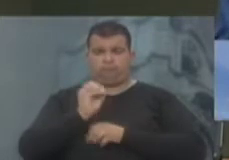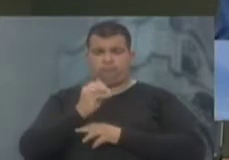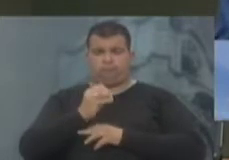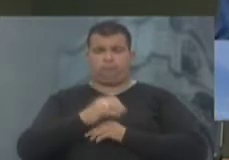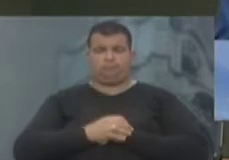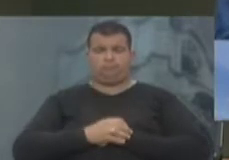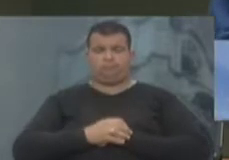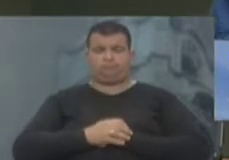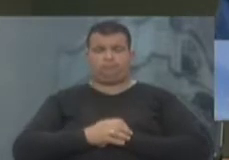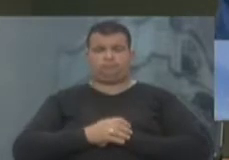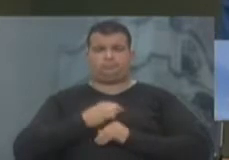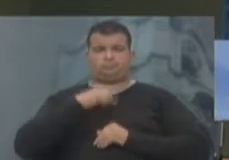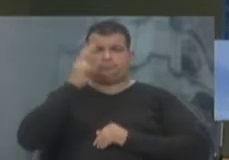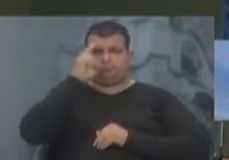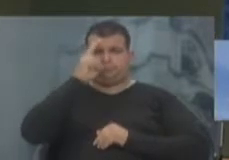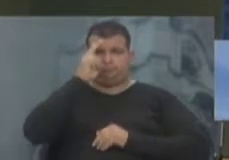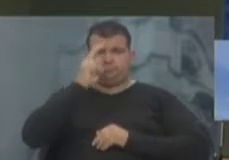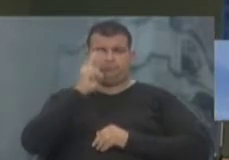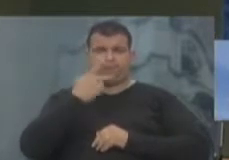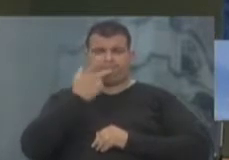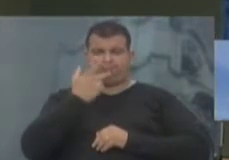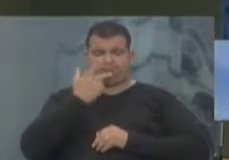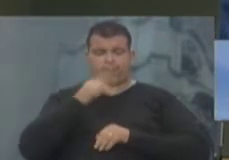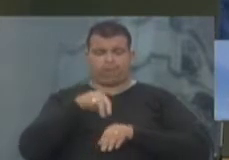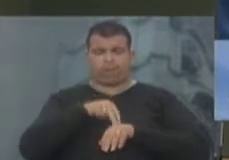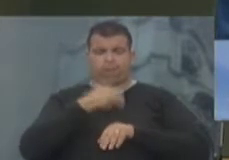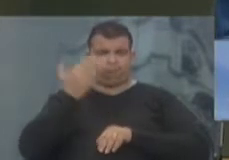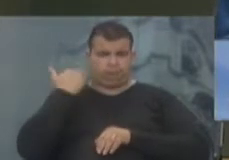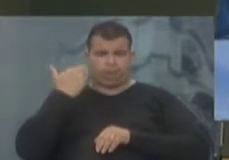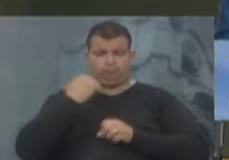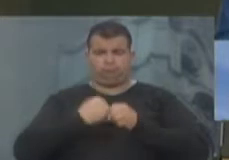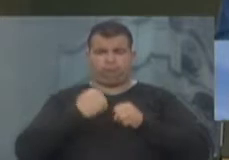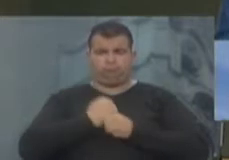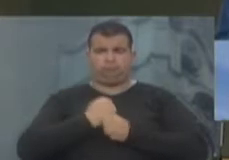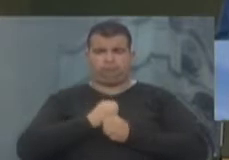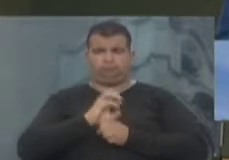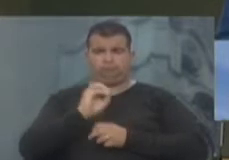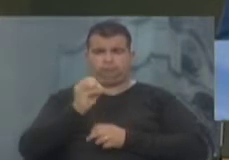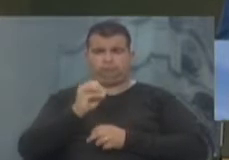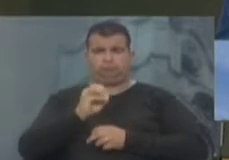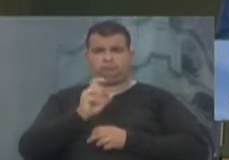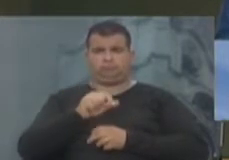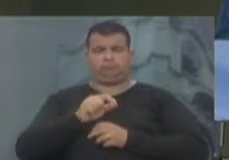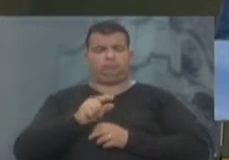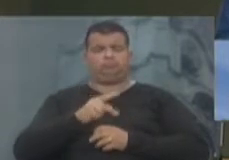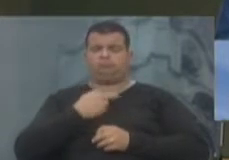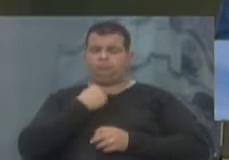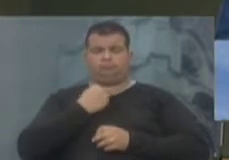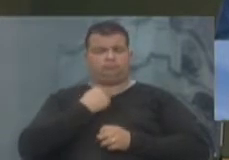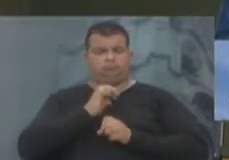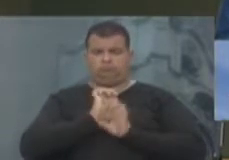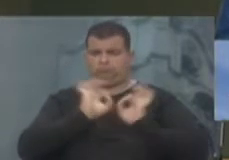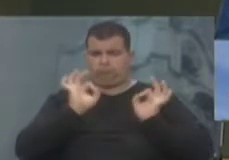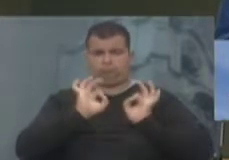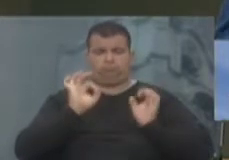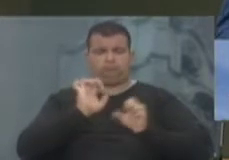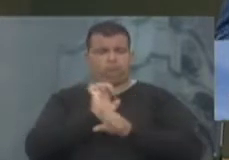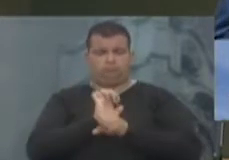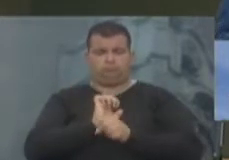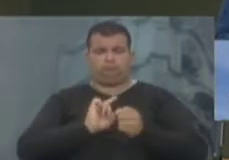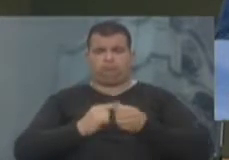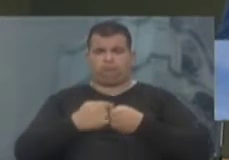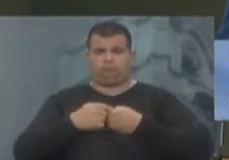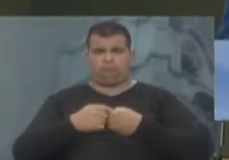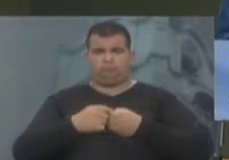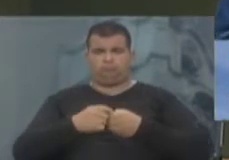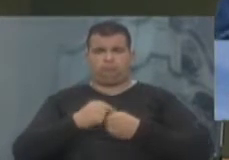recordo do ano passado, quando eu fiz uma fala nesta tribuna, dizendo que Porto Alegre era o não-podestão, que nada podia nessa cidade, até o